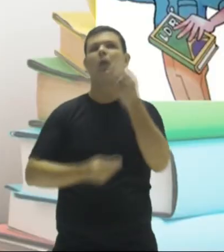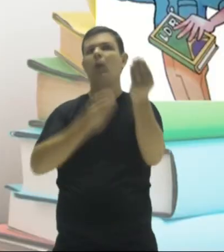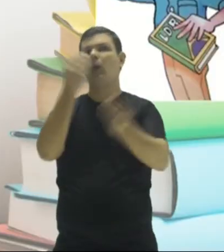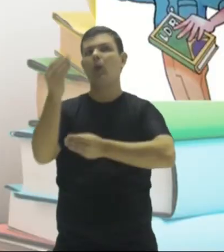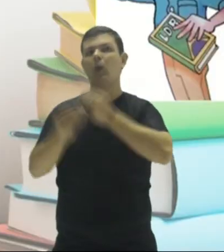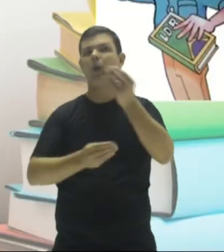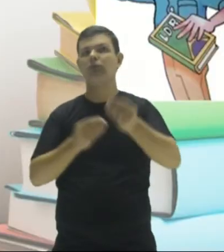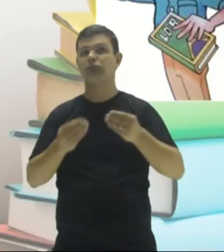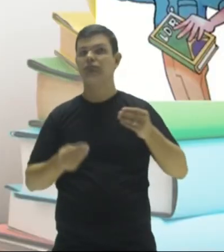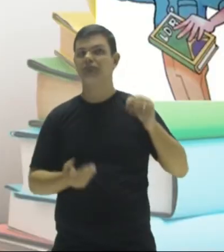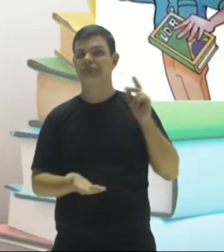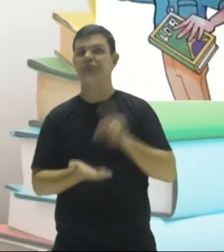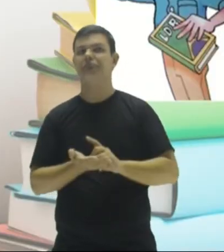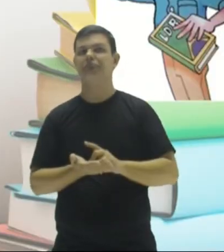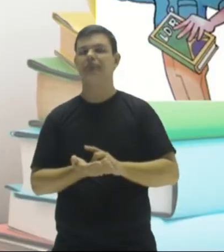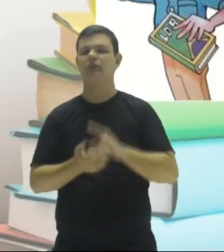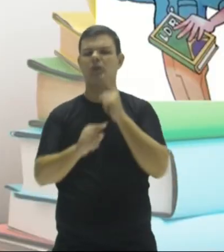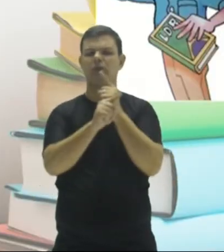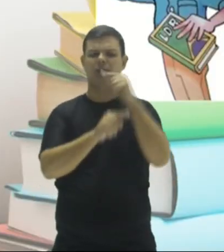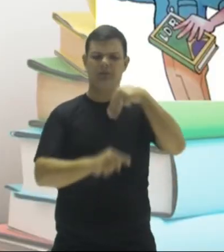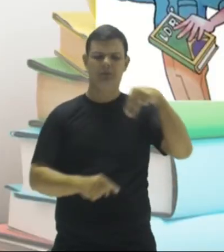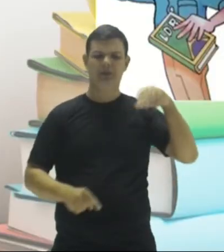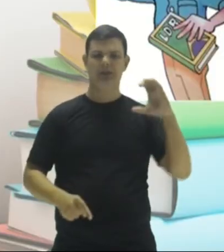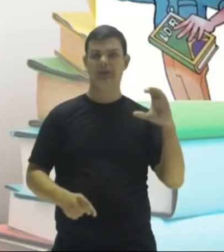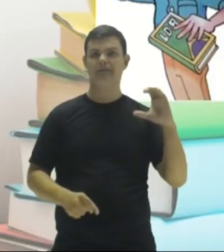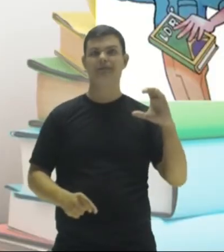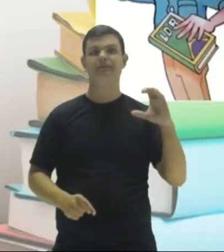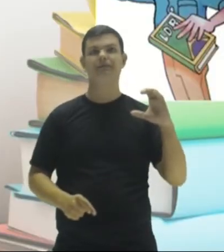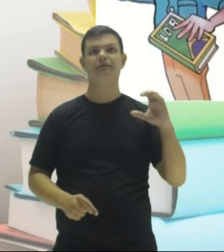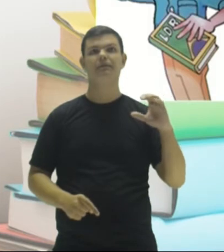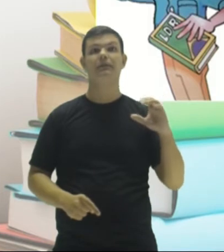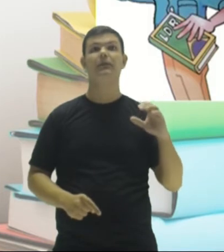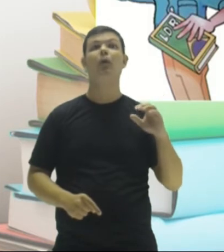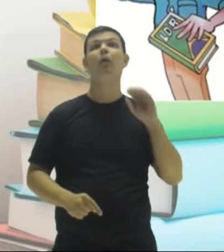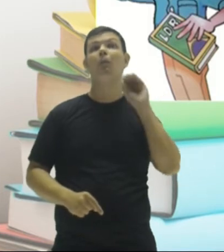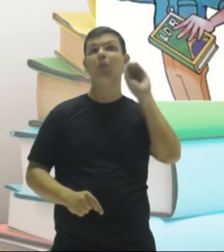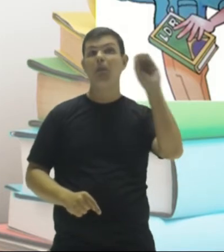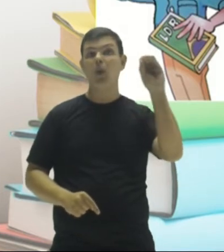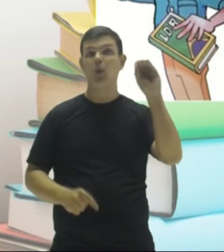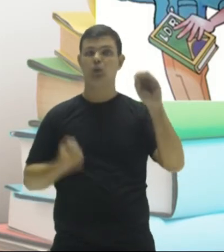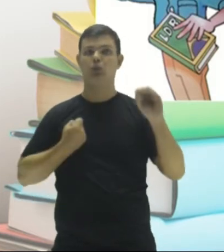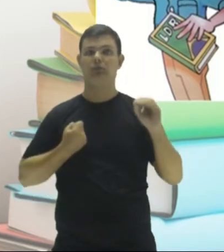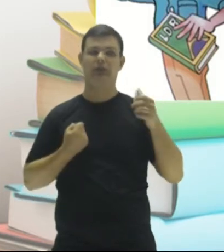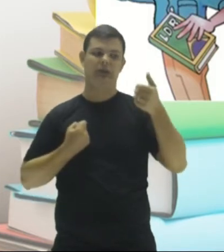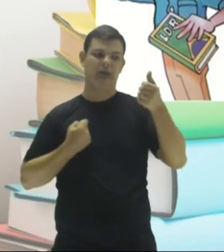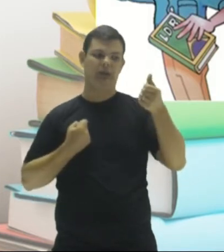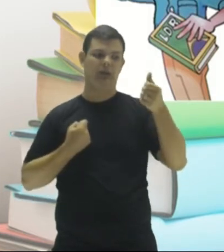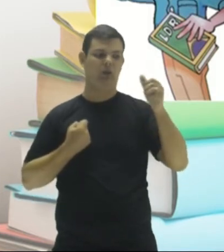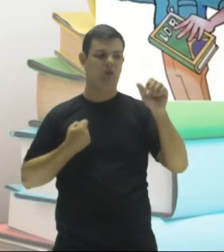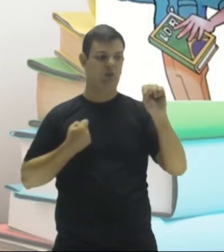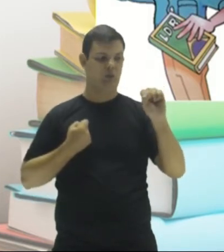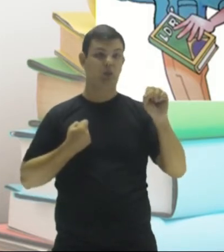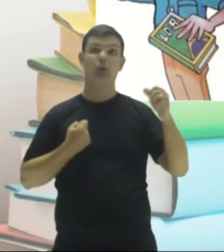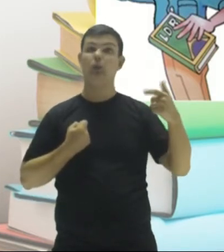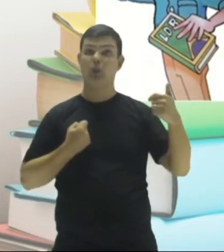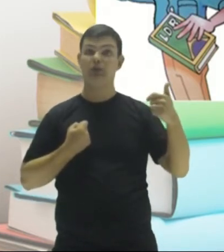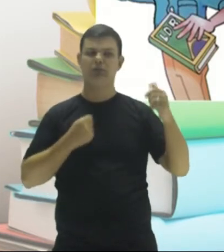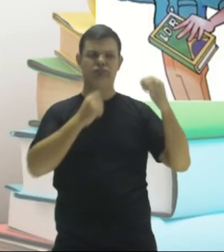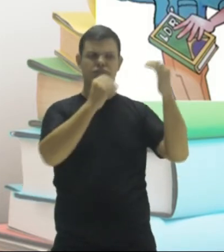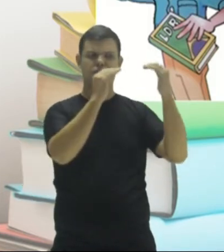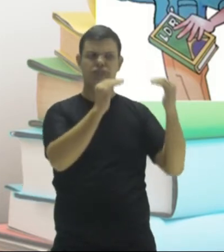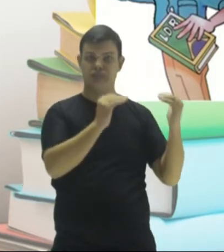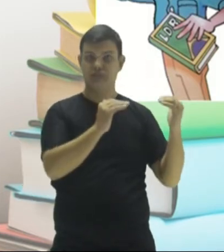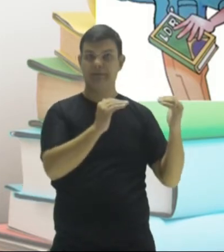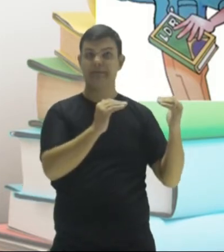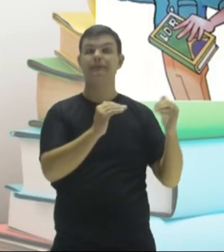a pode achar o MMC? Coloca-se os números seis, oito e doze, um ao lado do outro,